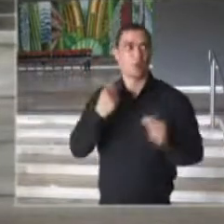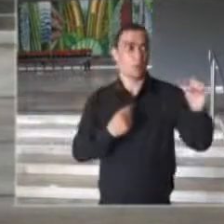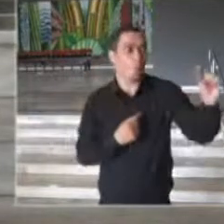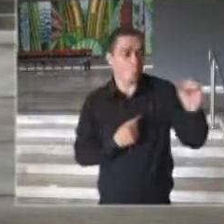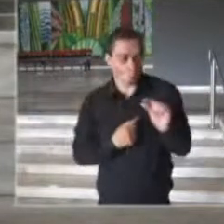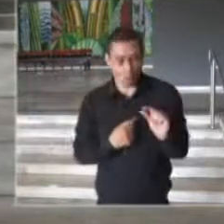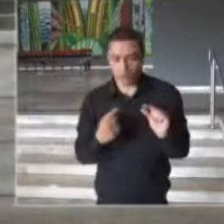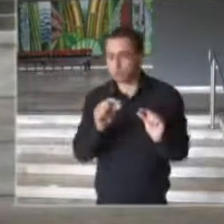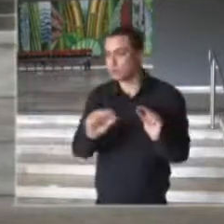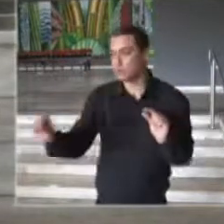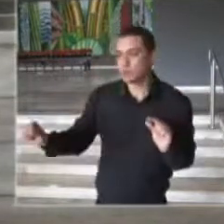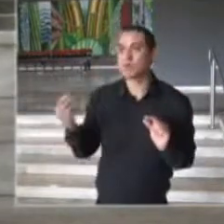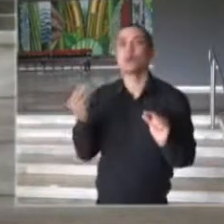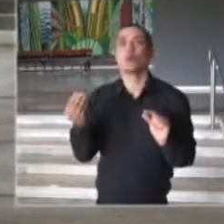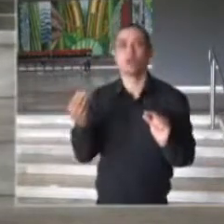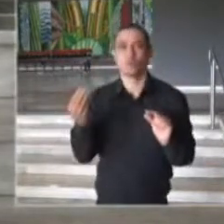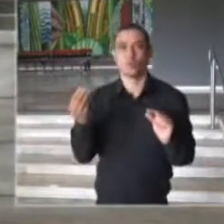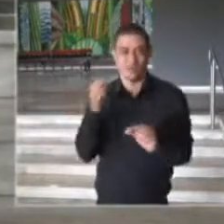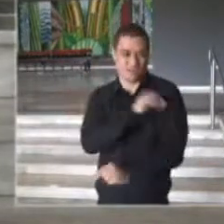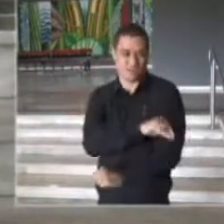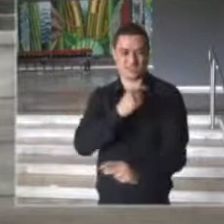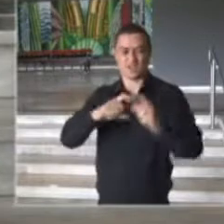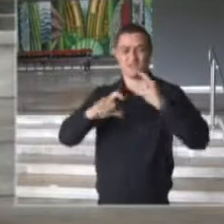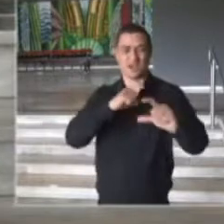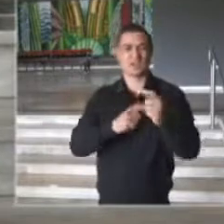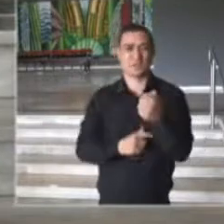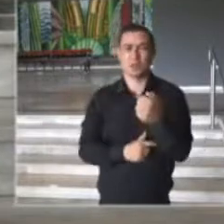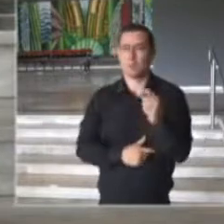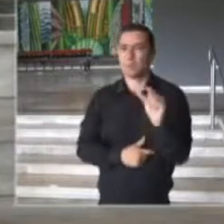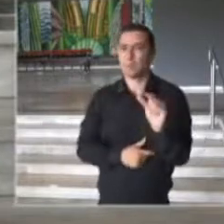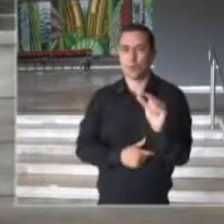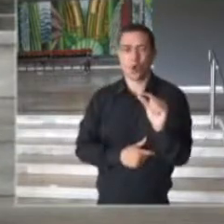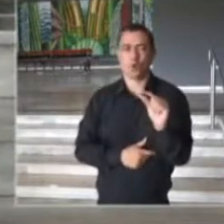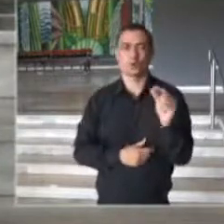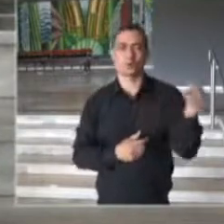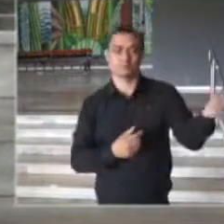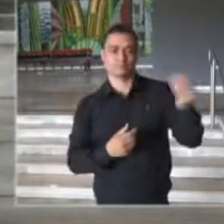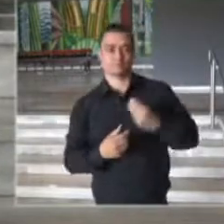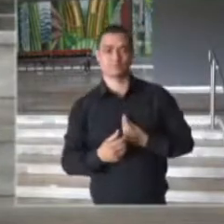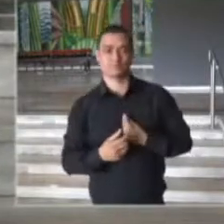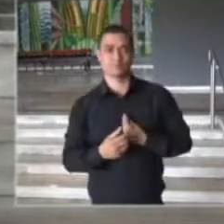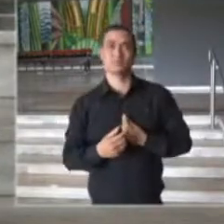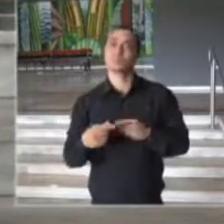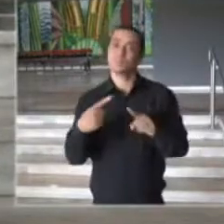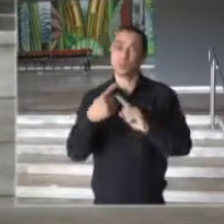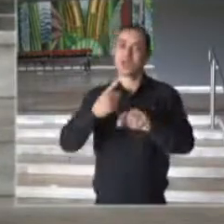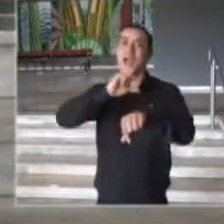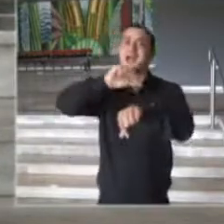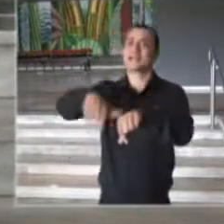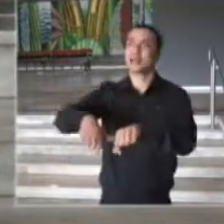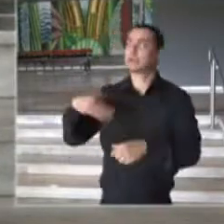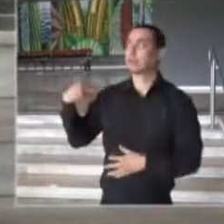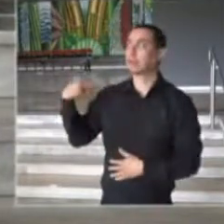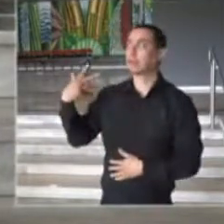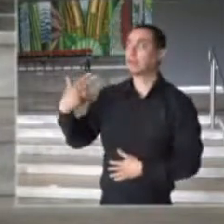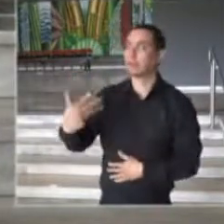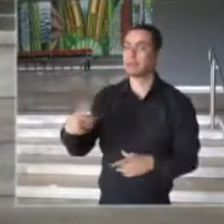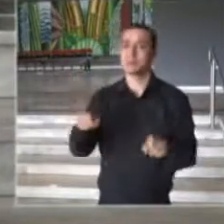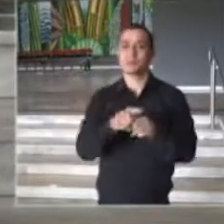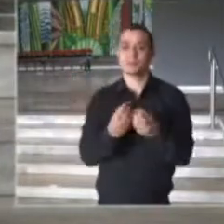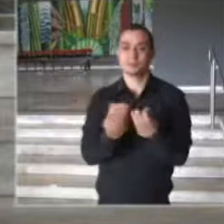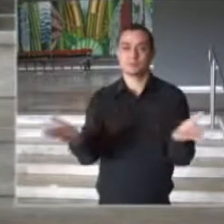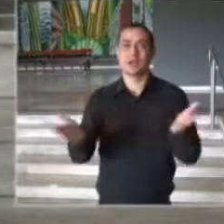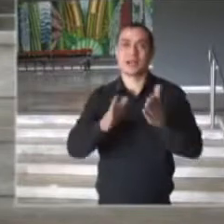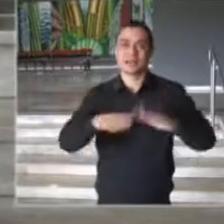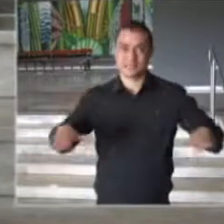número muito pequeno de doses da vacina da Pfizer, disponibilizadas para, fora o atraso, disponibilizadas para imunização de